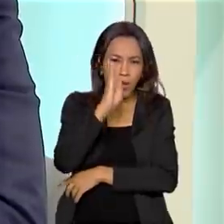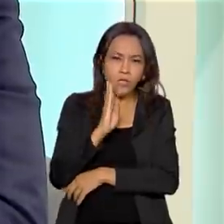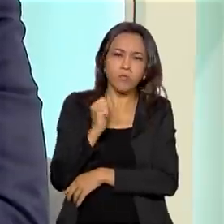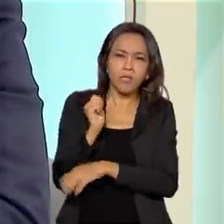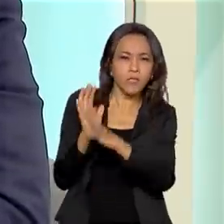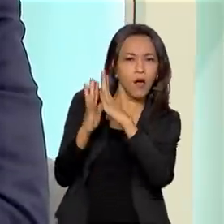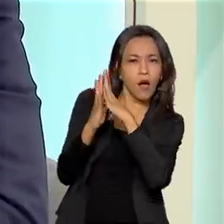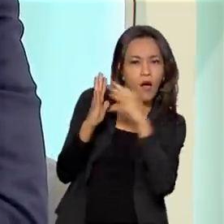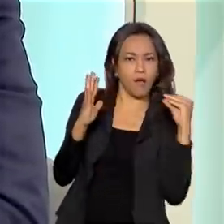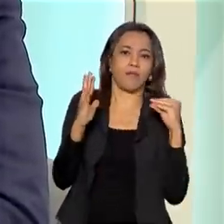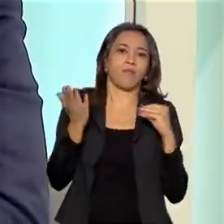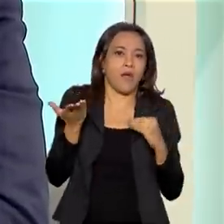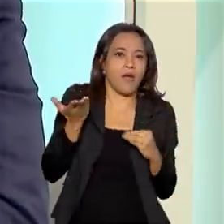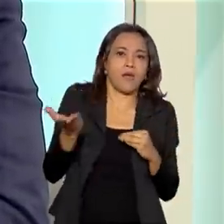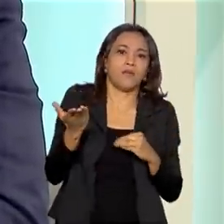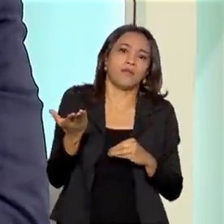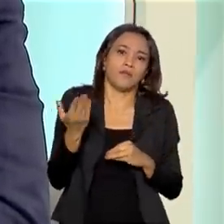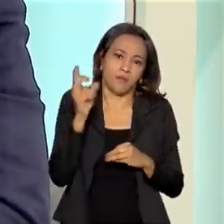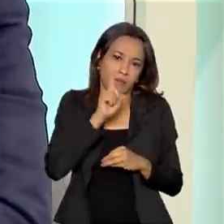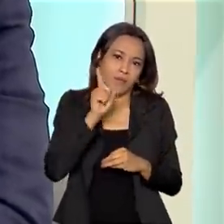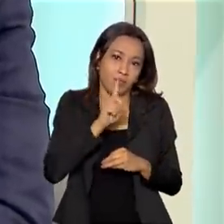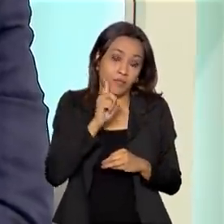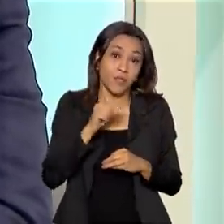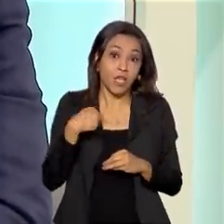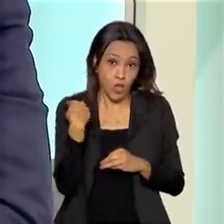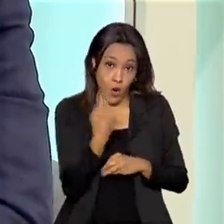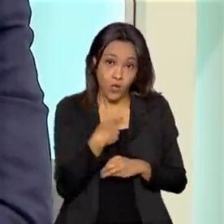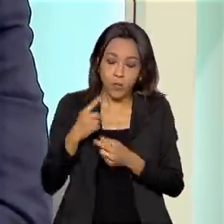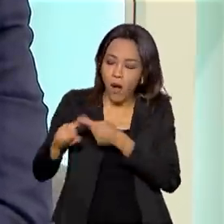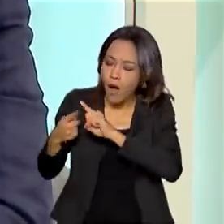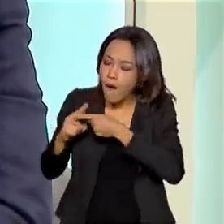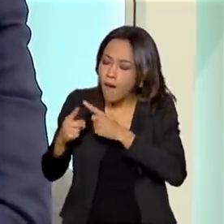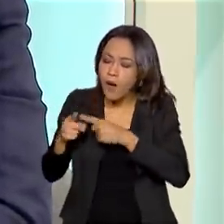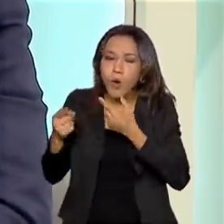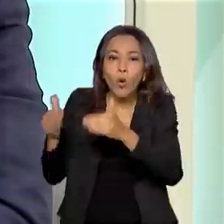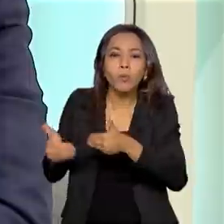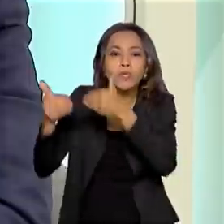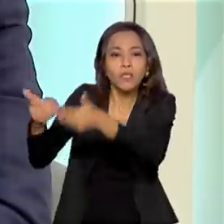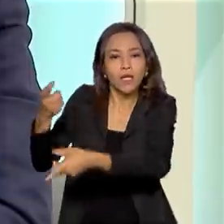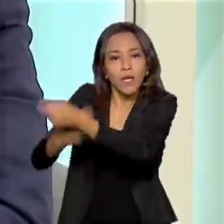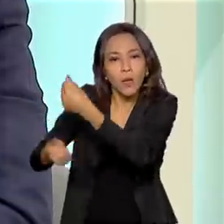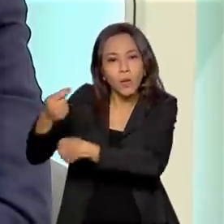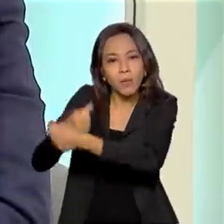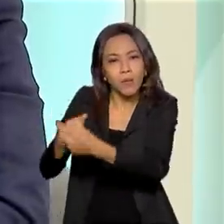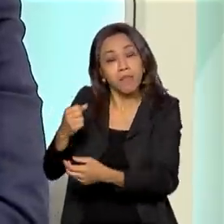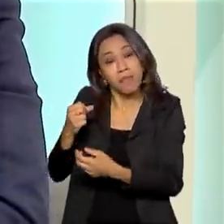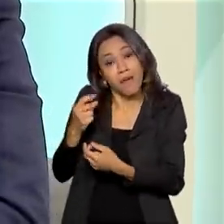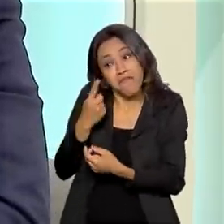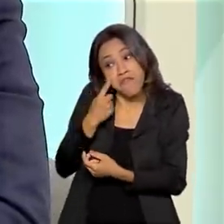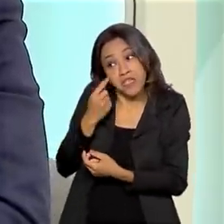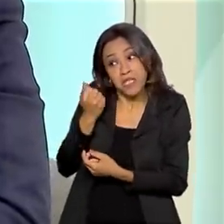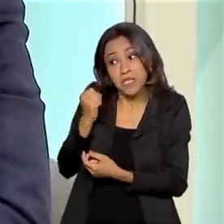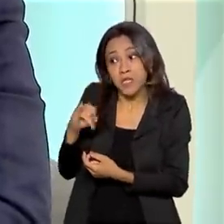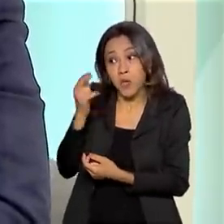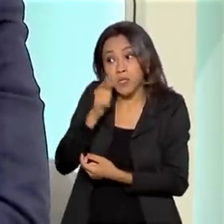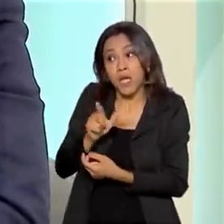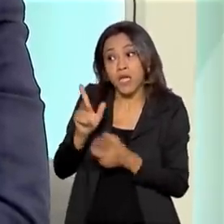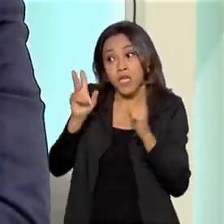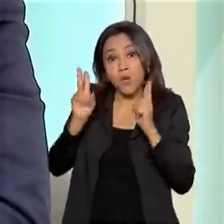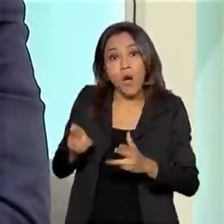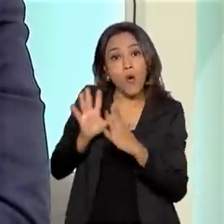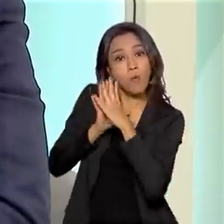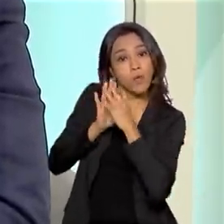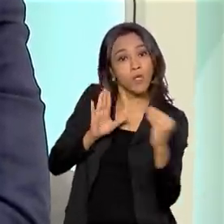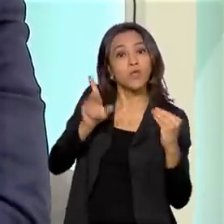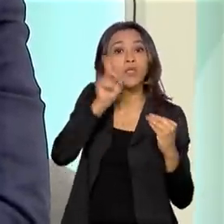contato com o Ministério da Economia justamente para tentar a implementação de algo nesse sentido, que estimule o mecenato e o